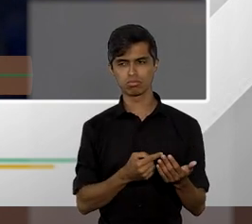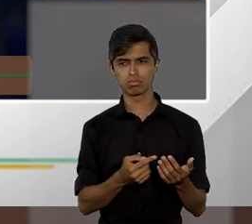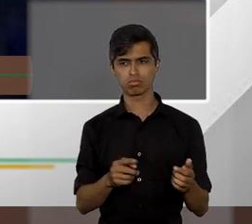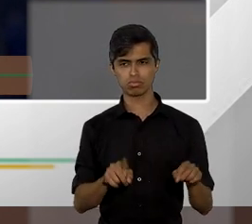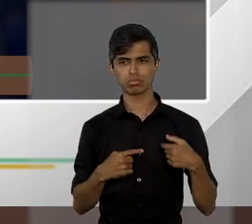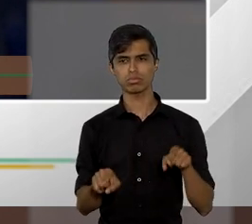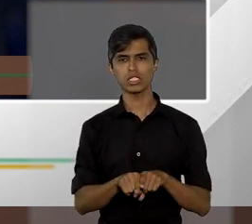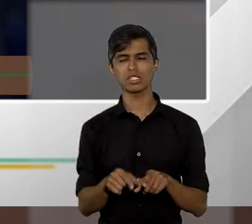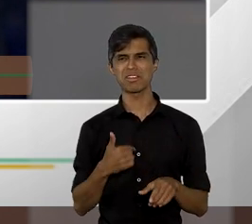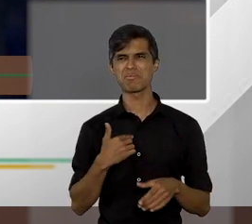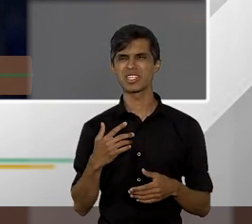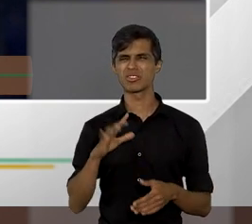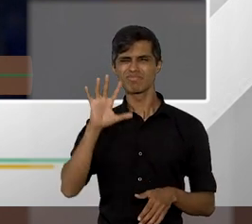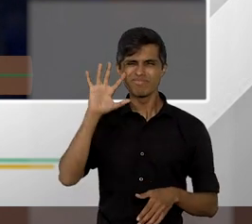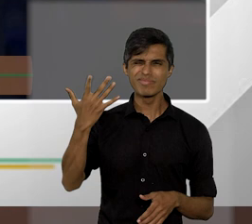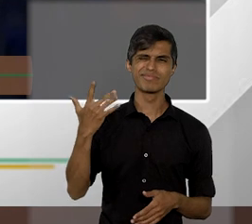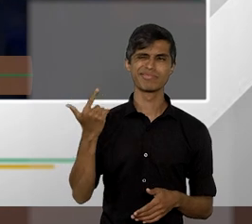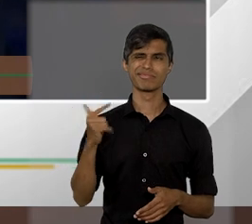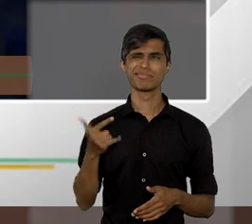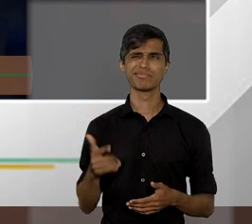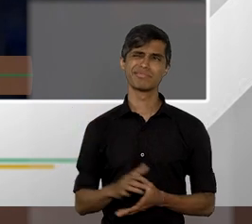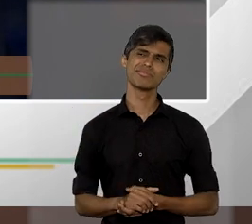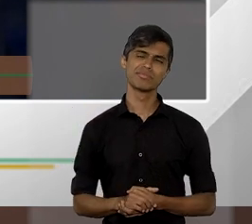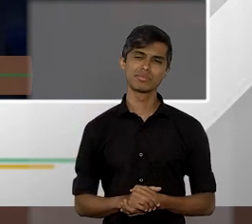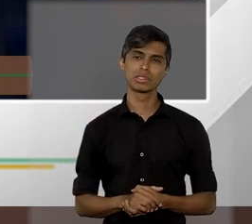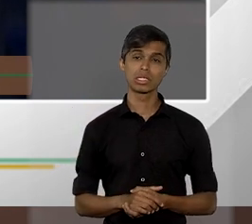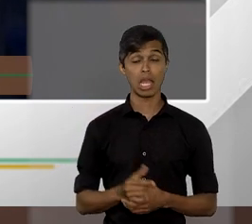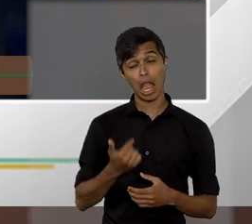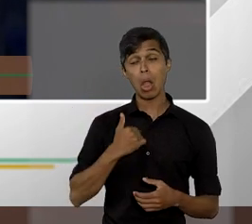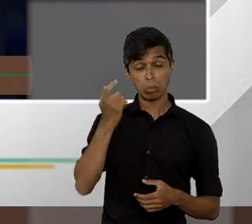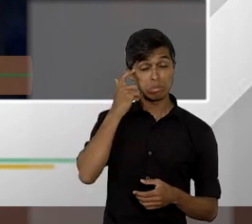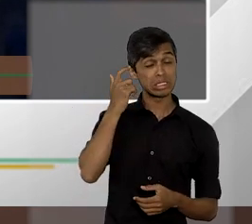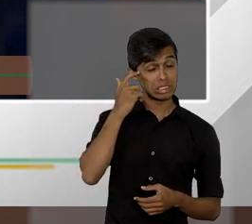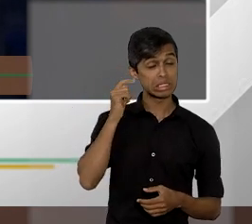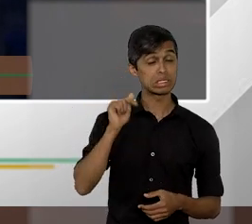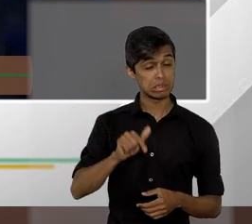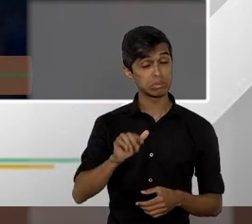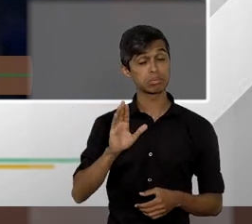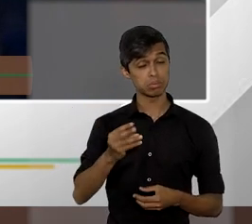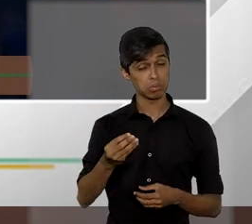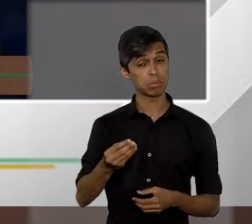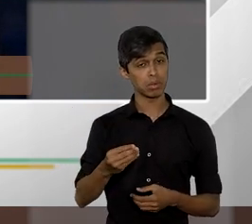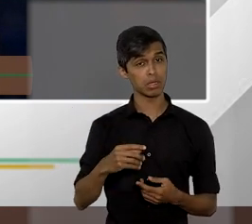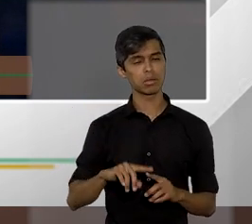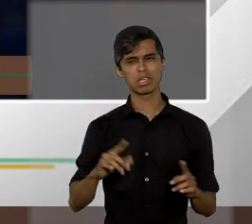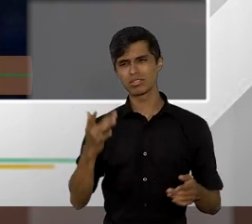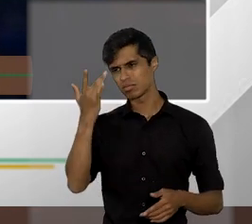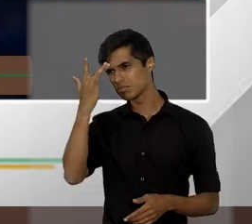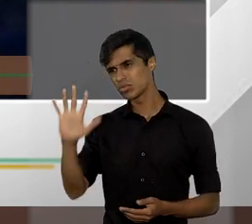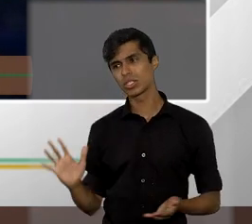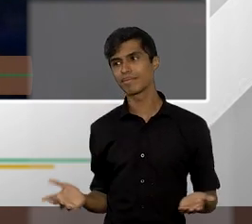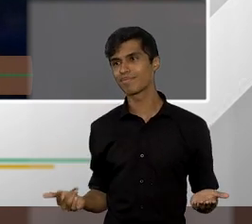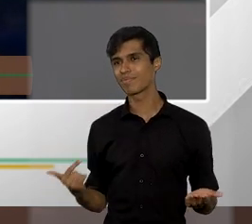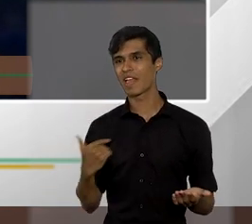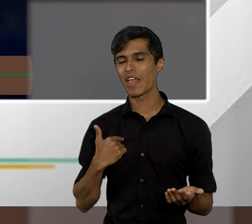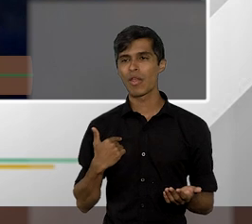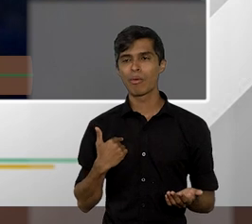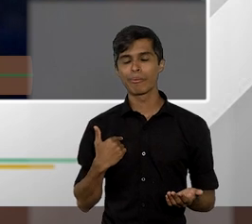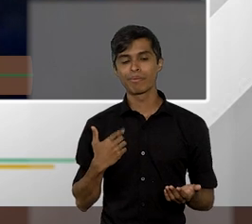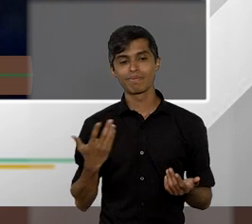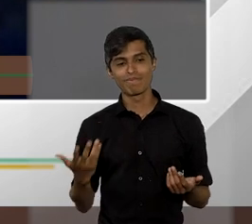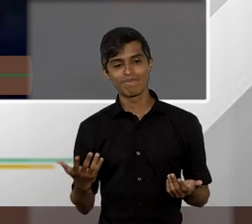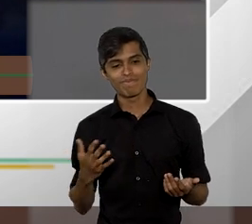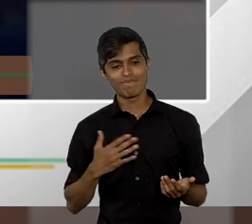firmar uma posição sou bem honesto em dizer que tenho pensado bastante a respeito disso e estou jogando muito